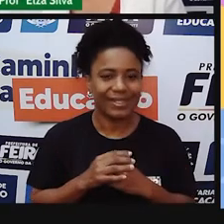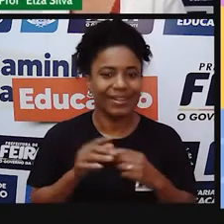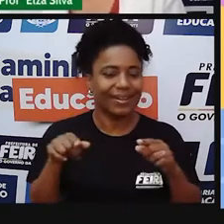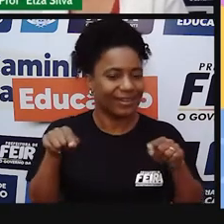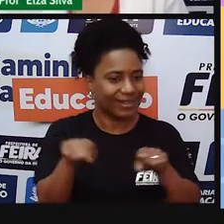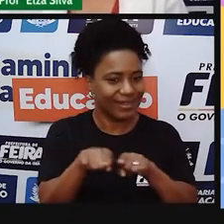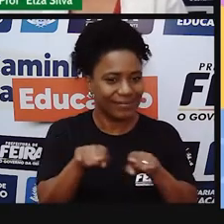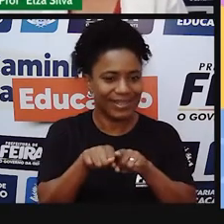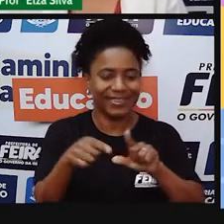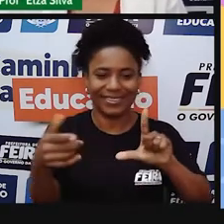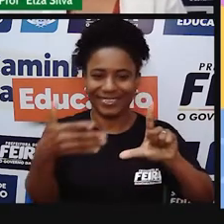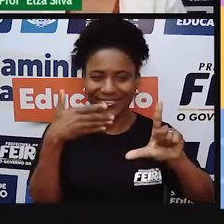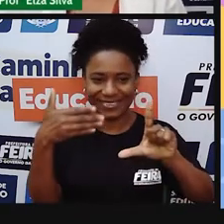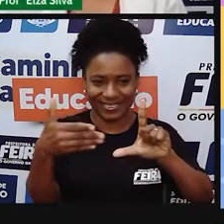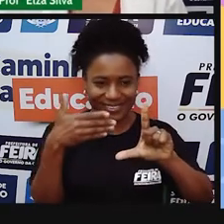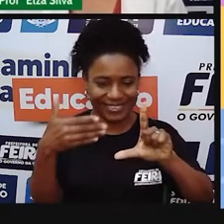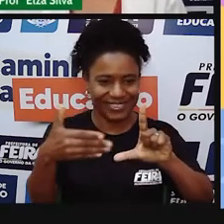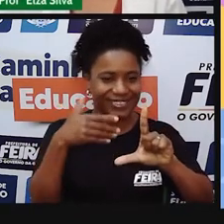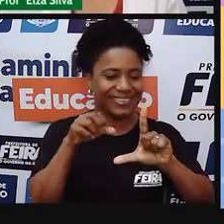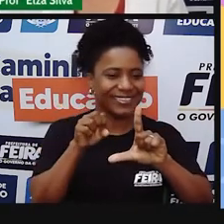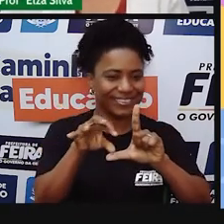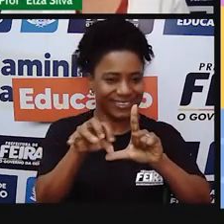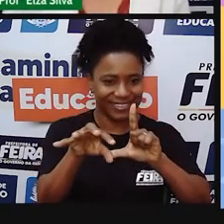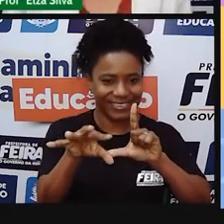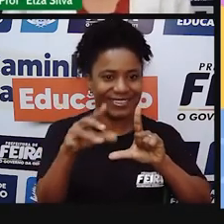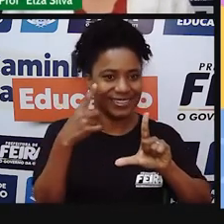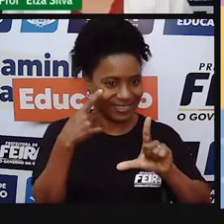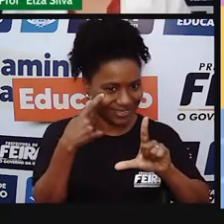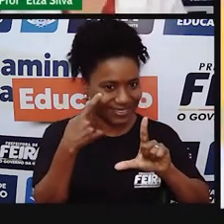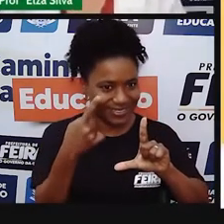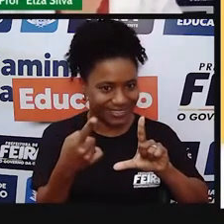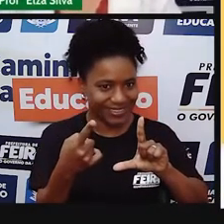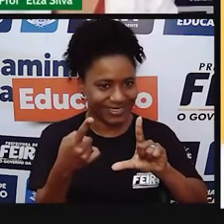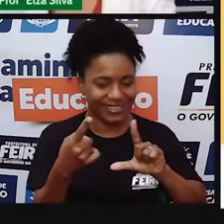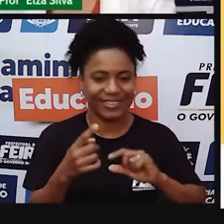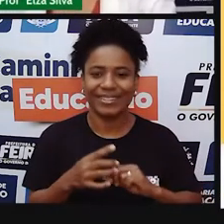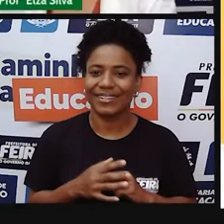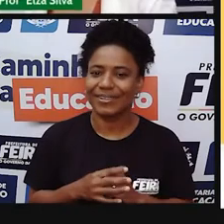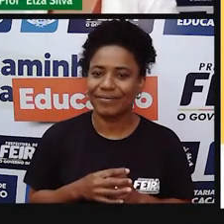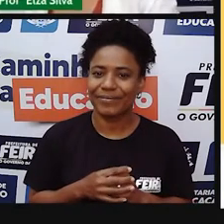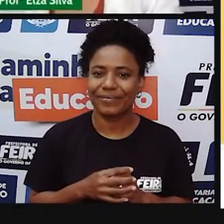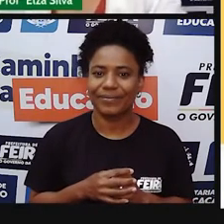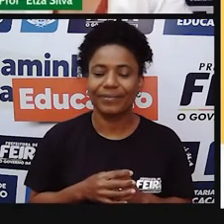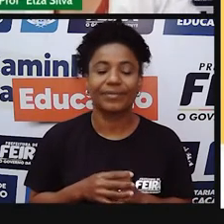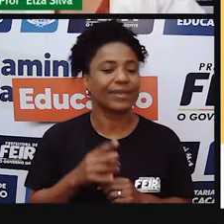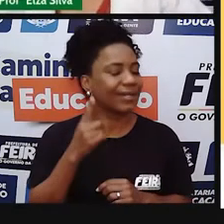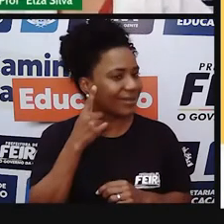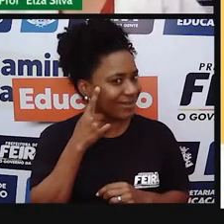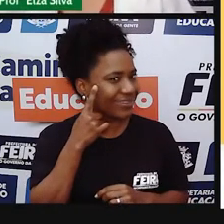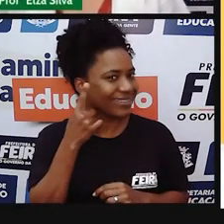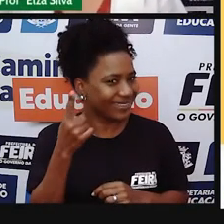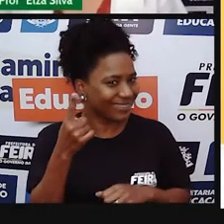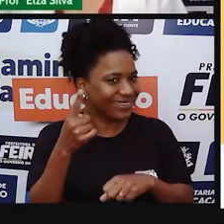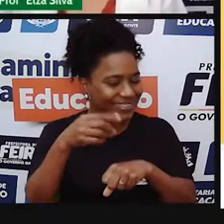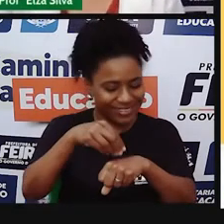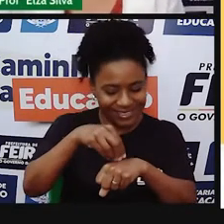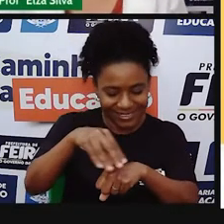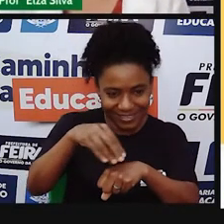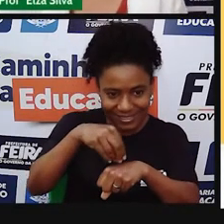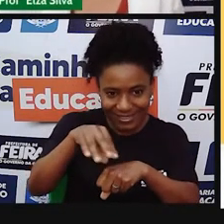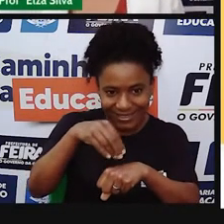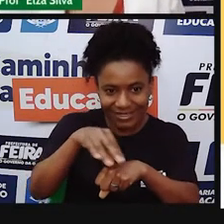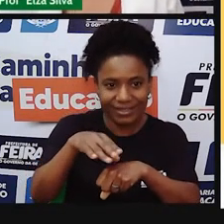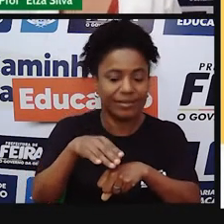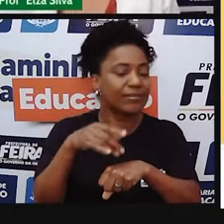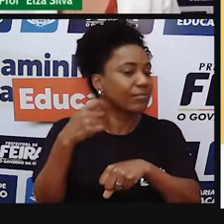aqui, o nosso ambiente virtual. Ok, students? So, e é claro, a organização